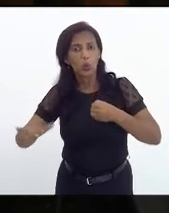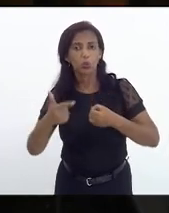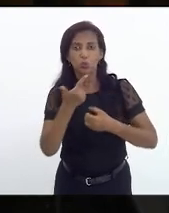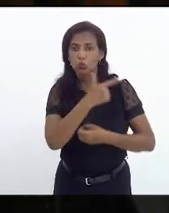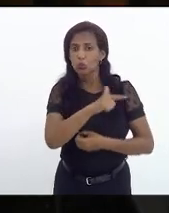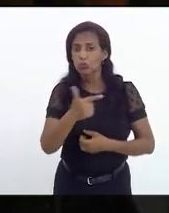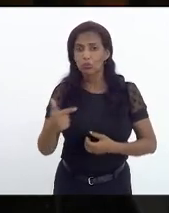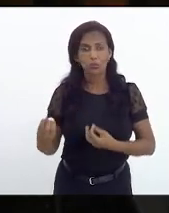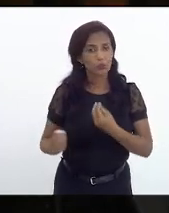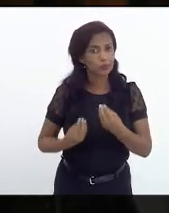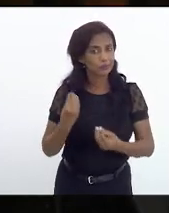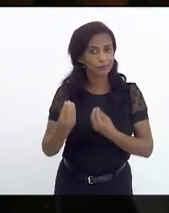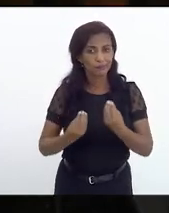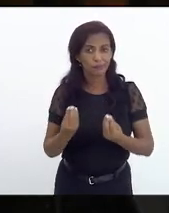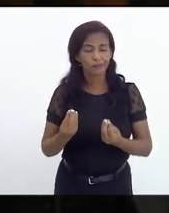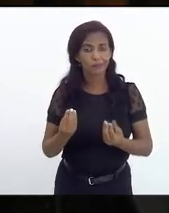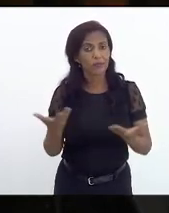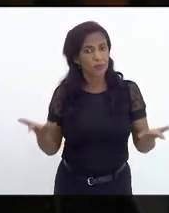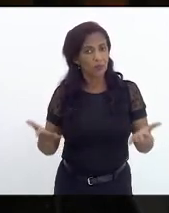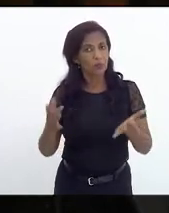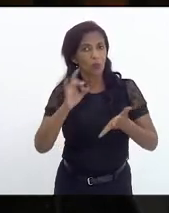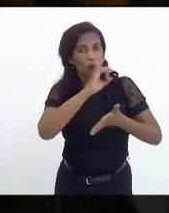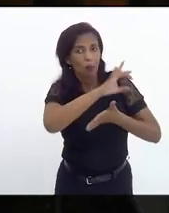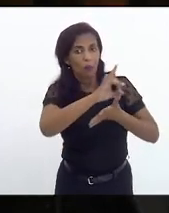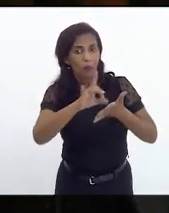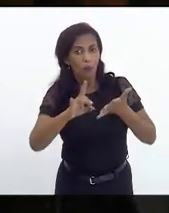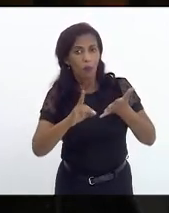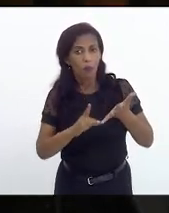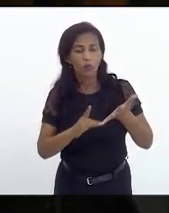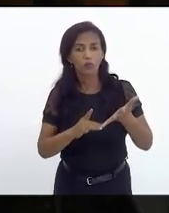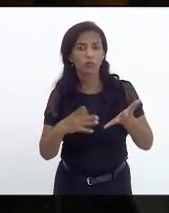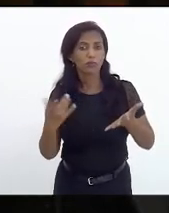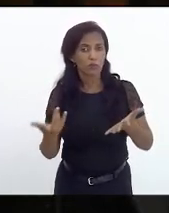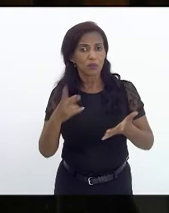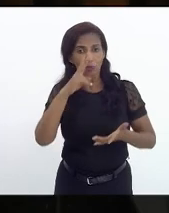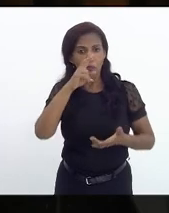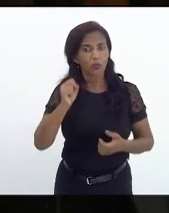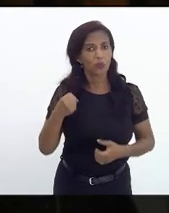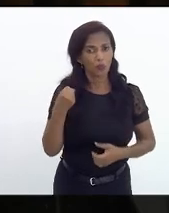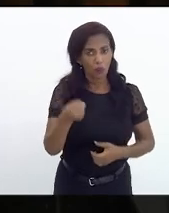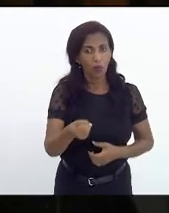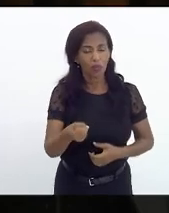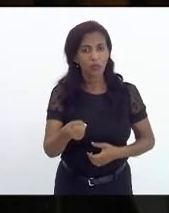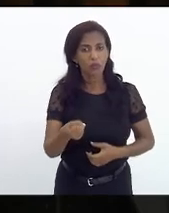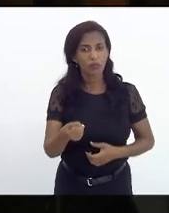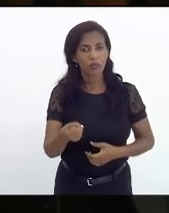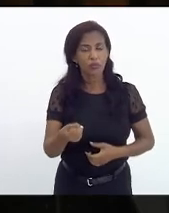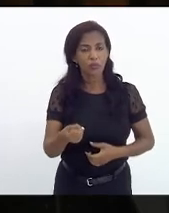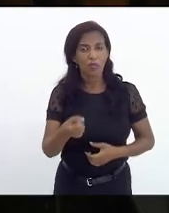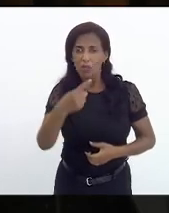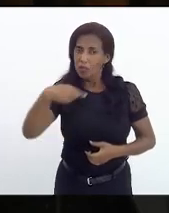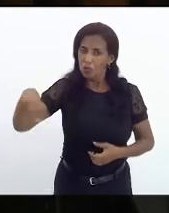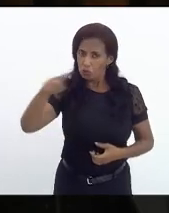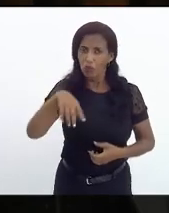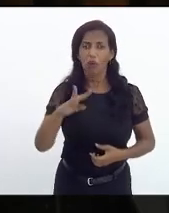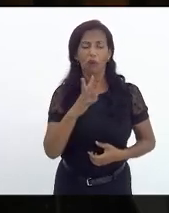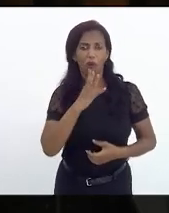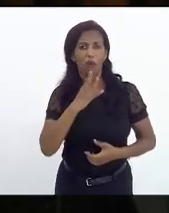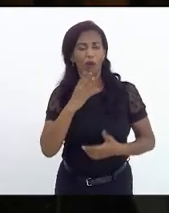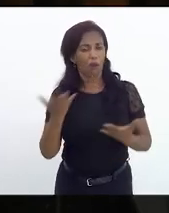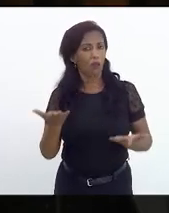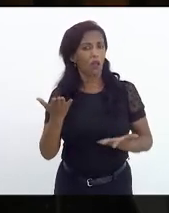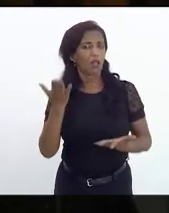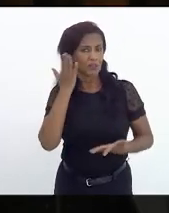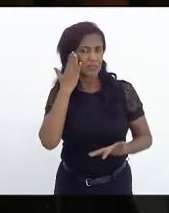enfim então são questões muito muito fortes né que não são desconhecidas de nós nós não